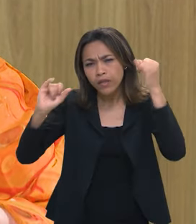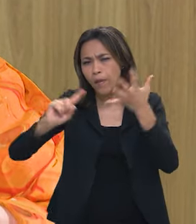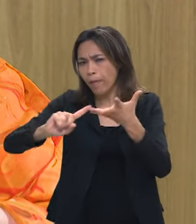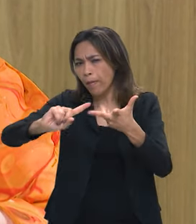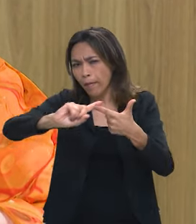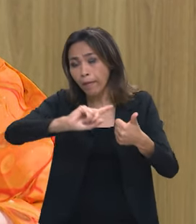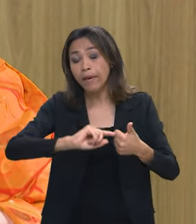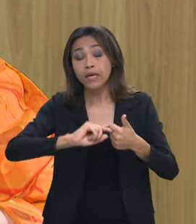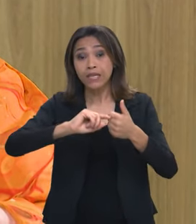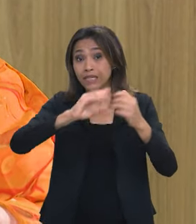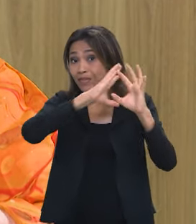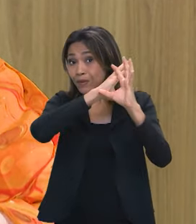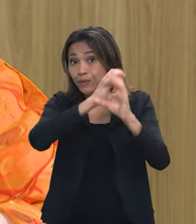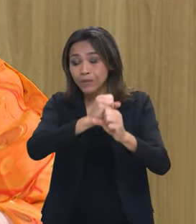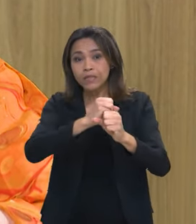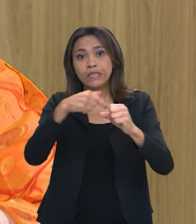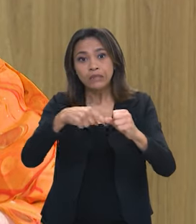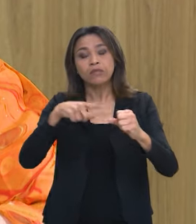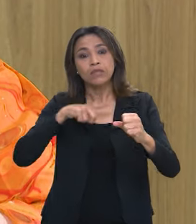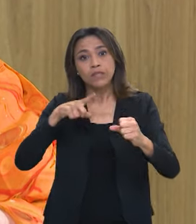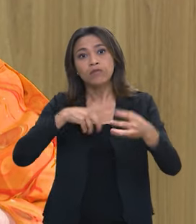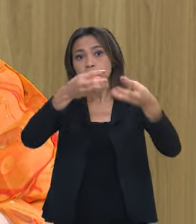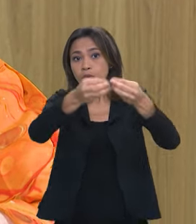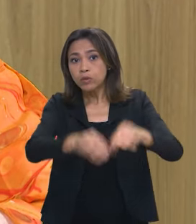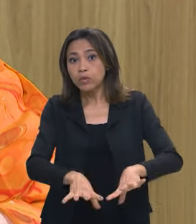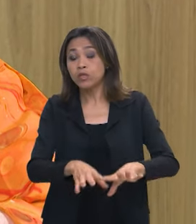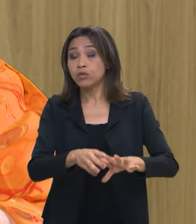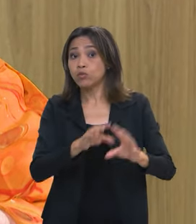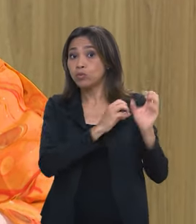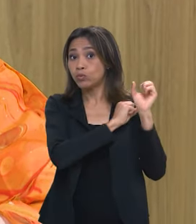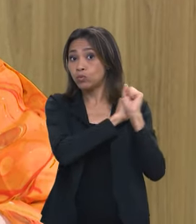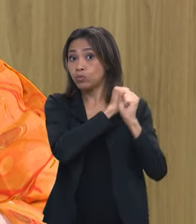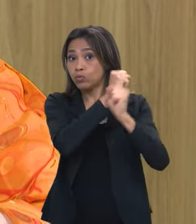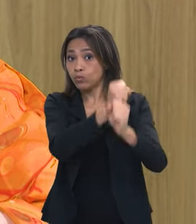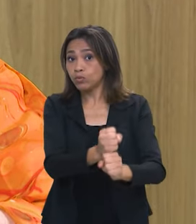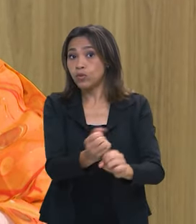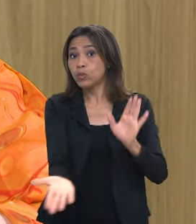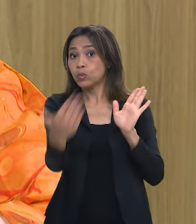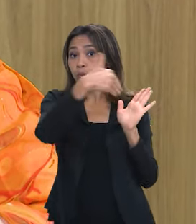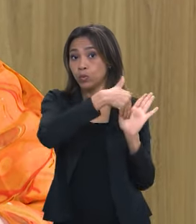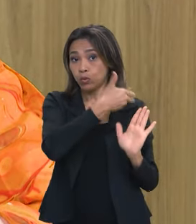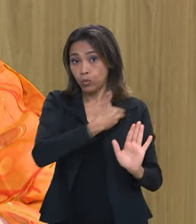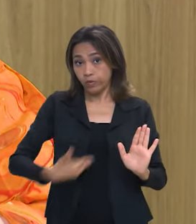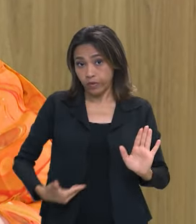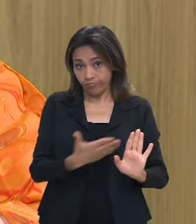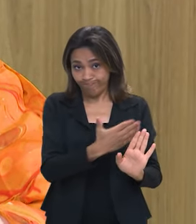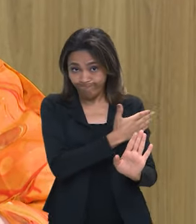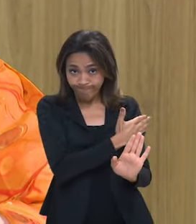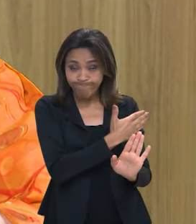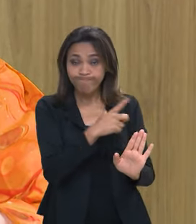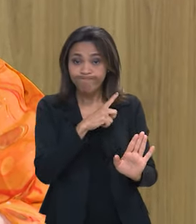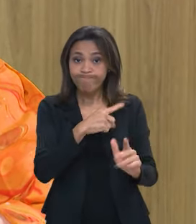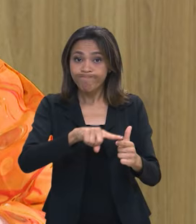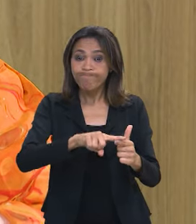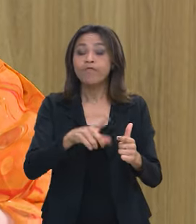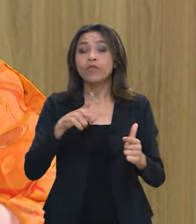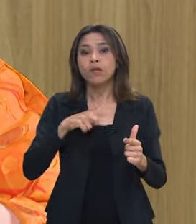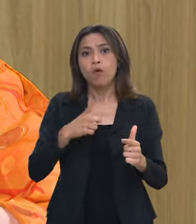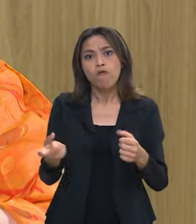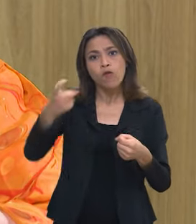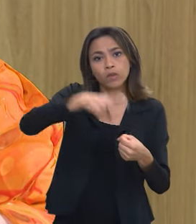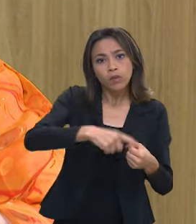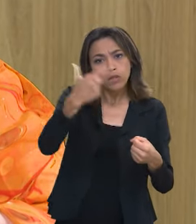e tudo isso foi muito muito abalado nos últimos anos no último governo então nós